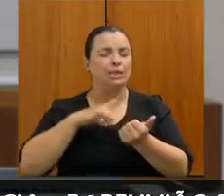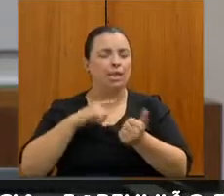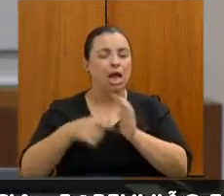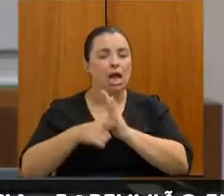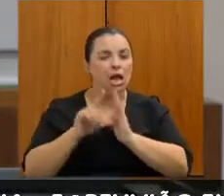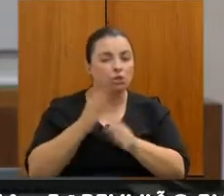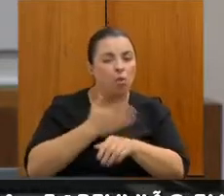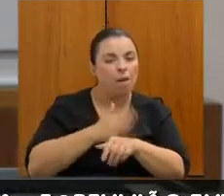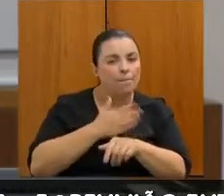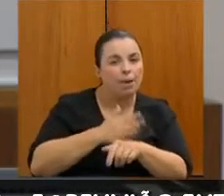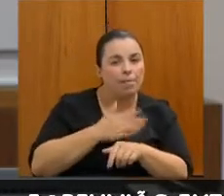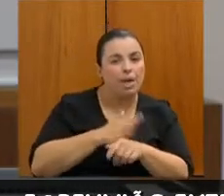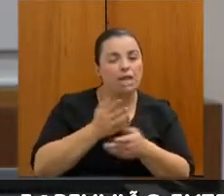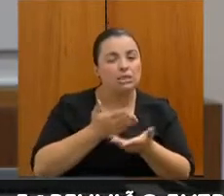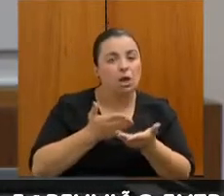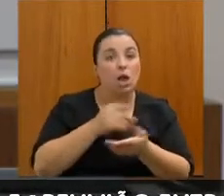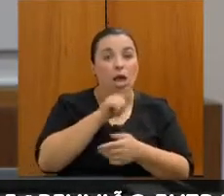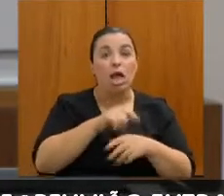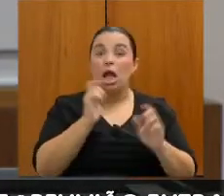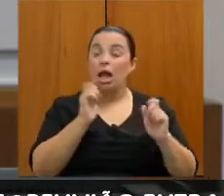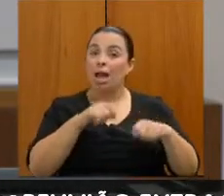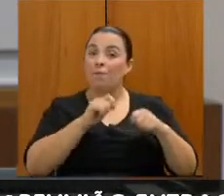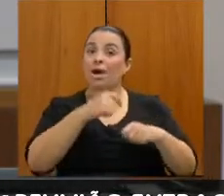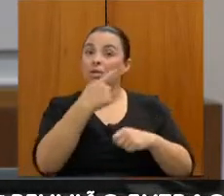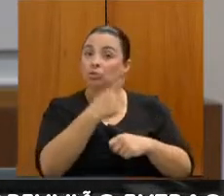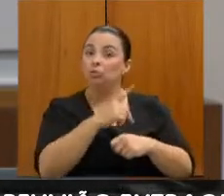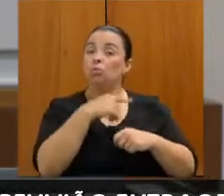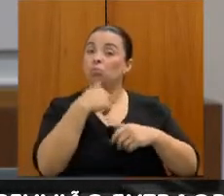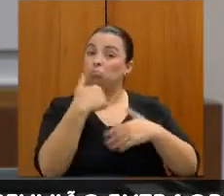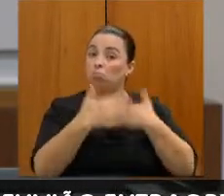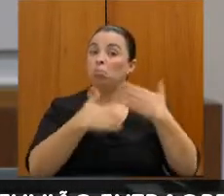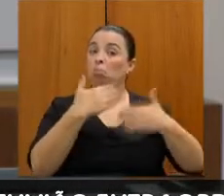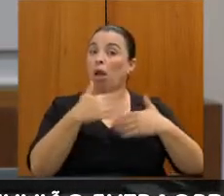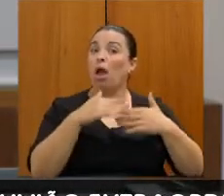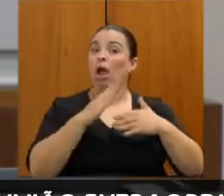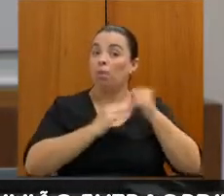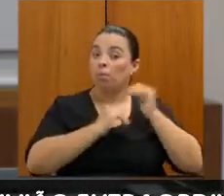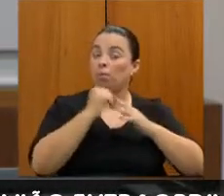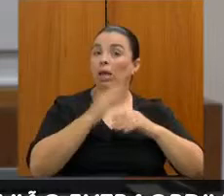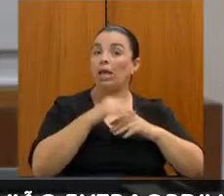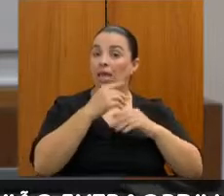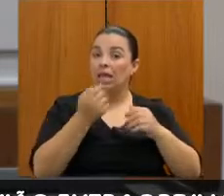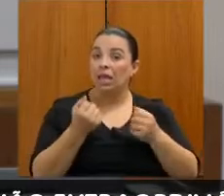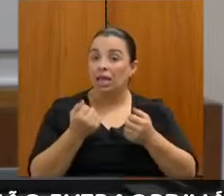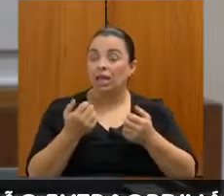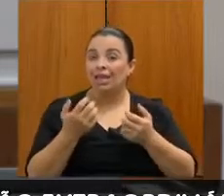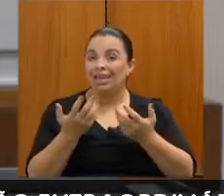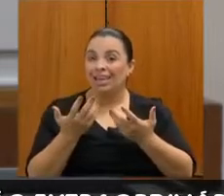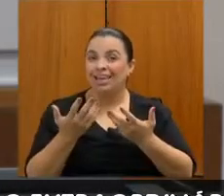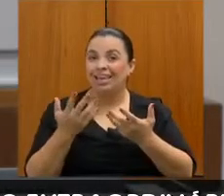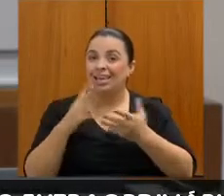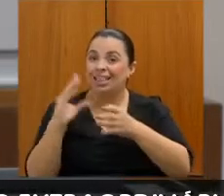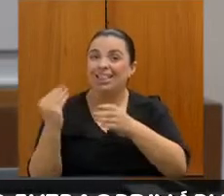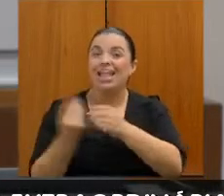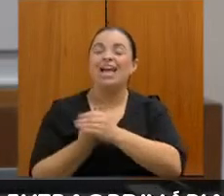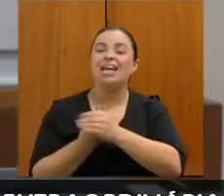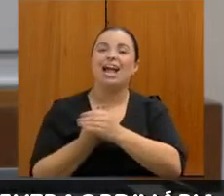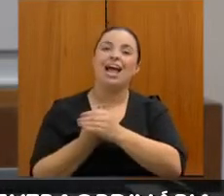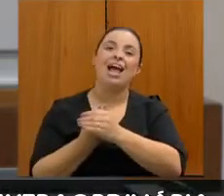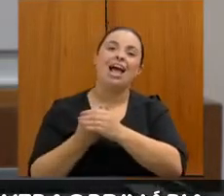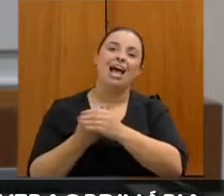desenvolver suas habilidades e integrar aquela equipe representante daquela instituição, daquela empresa.